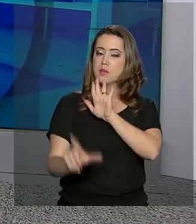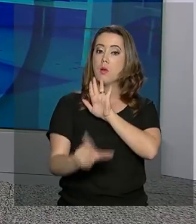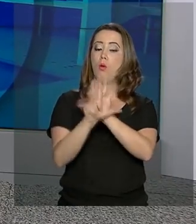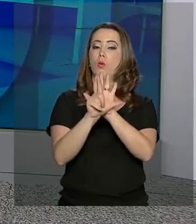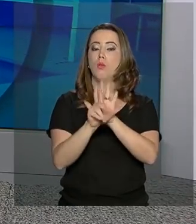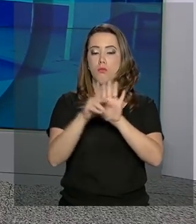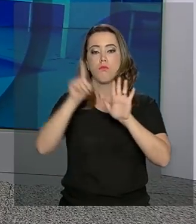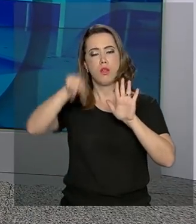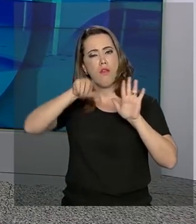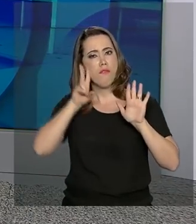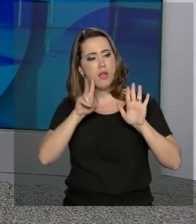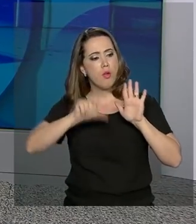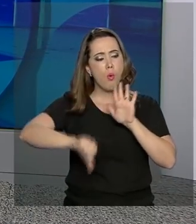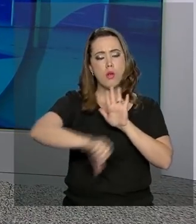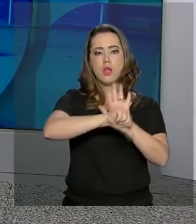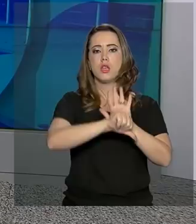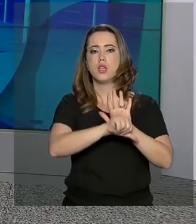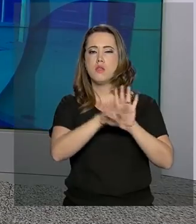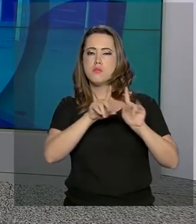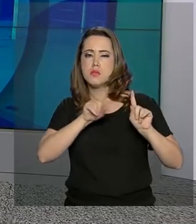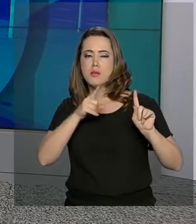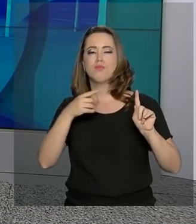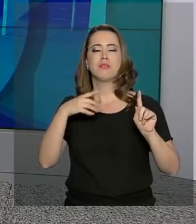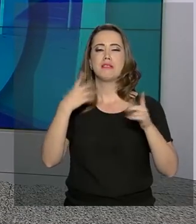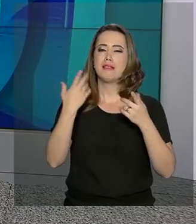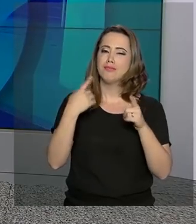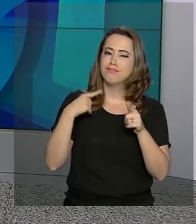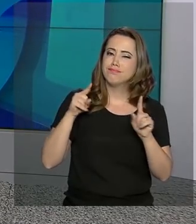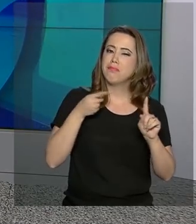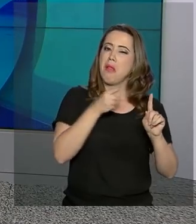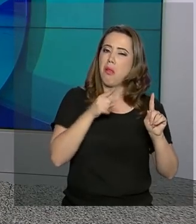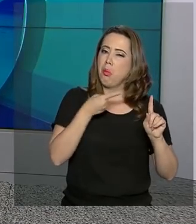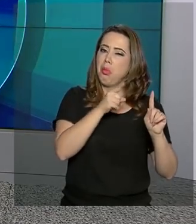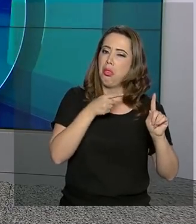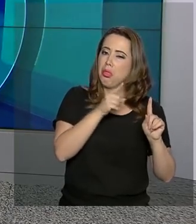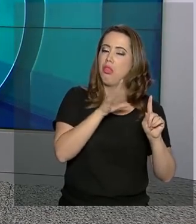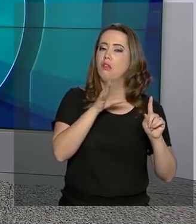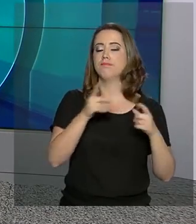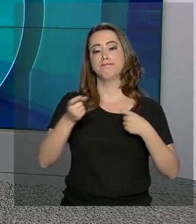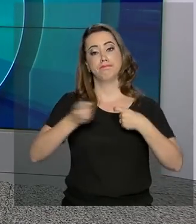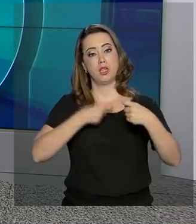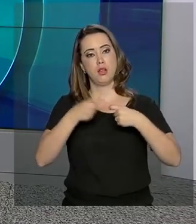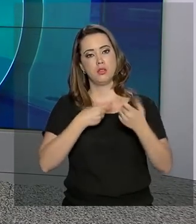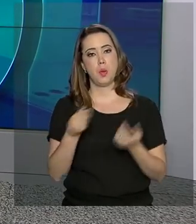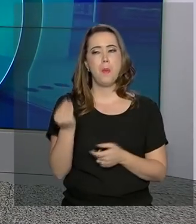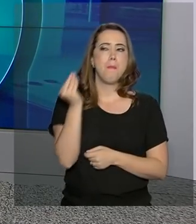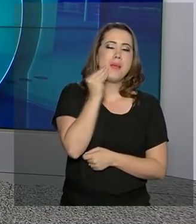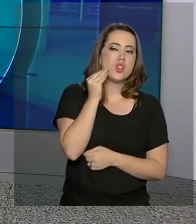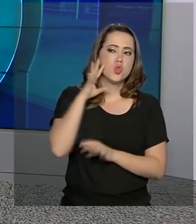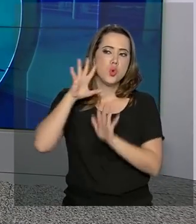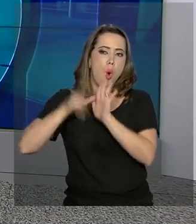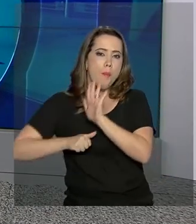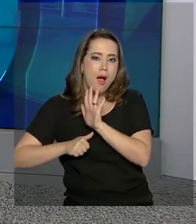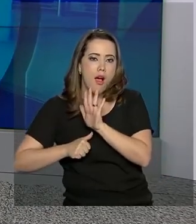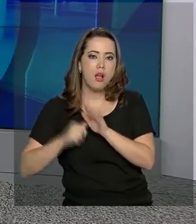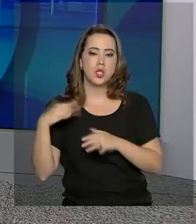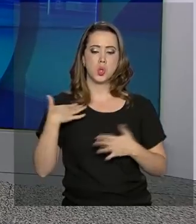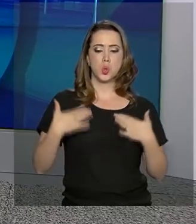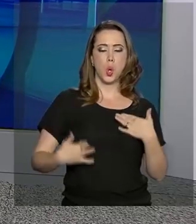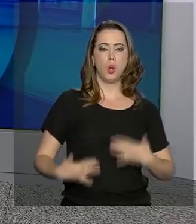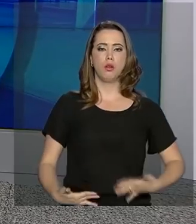que tipifica o crime de importunação sexual. Agora, beijos roubados, toques